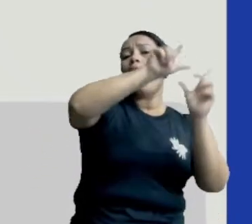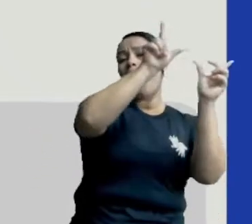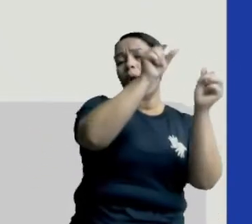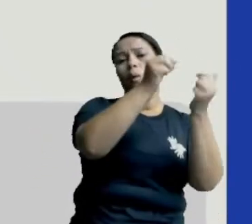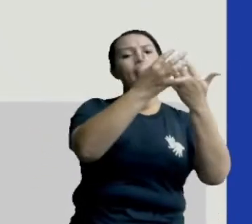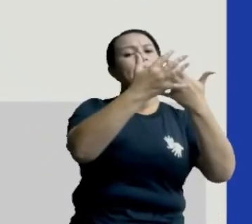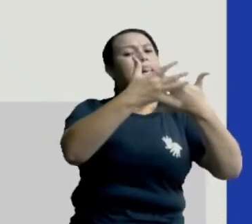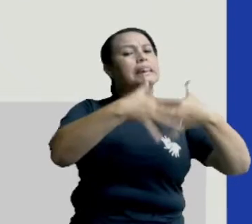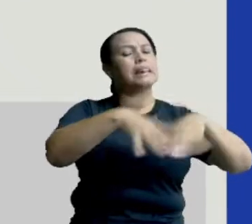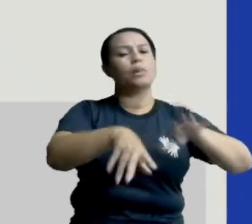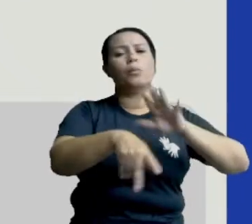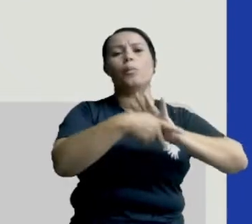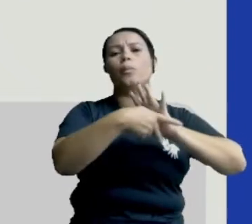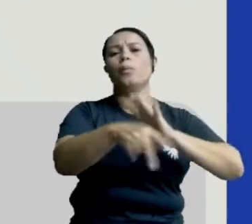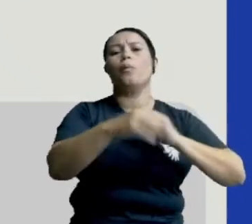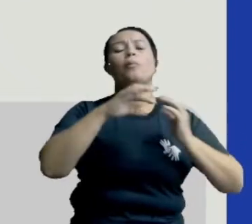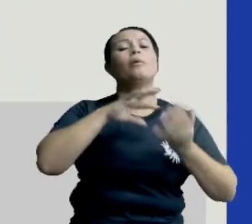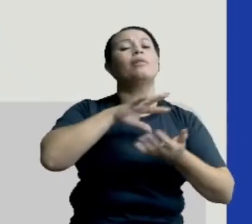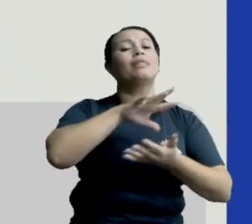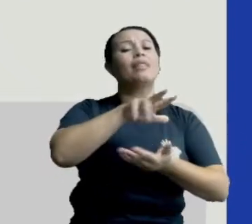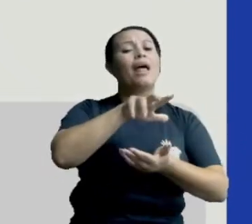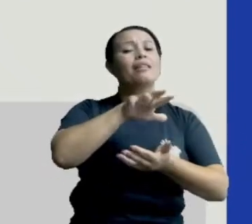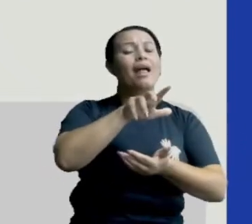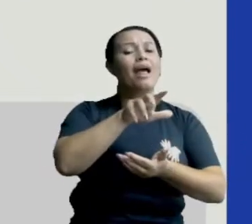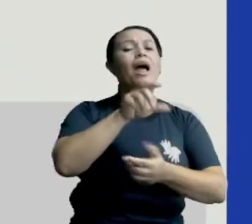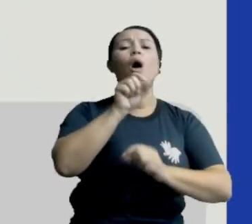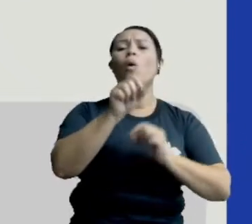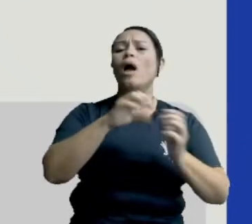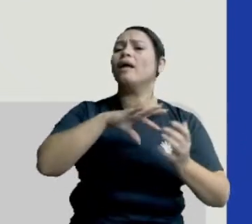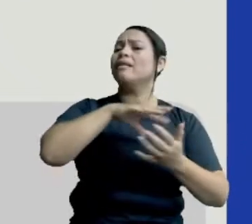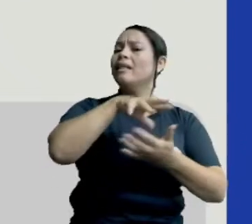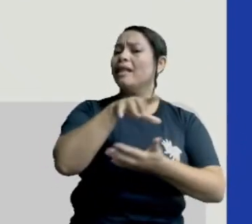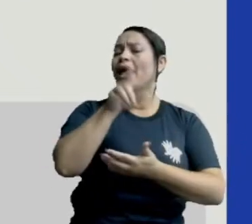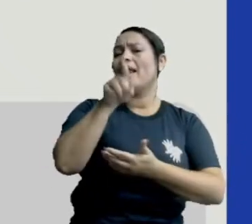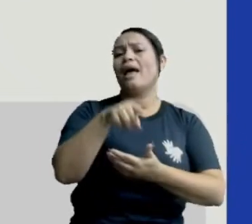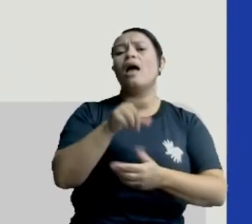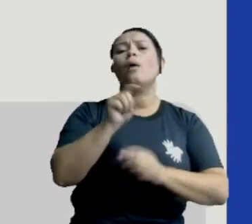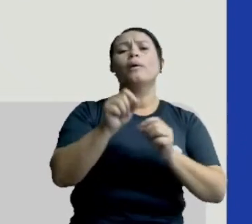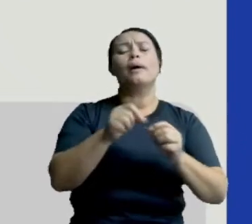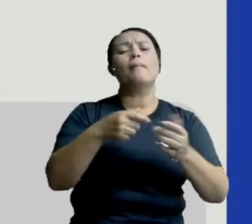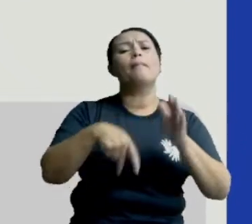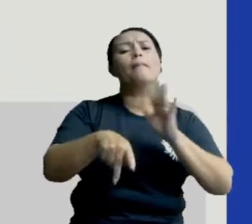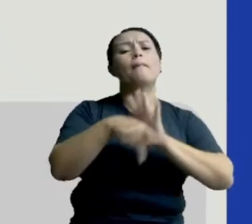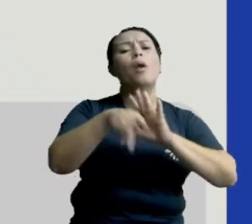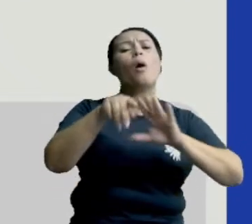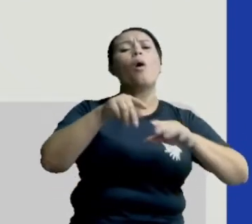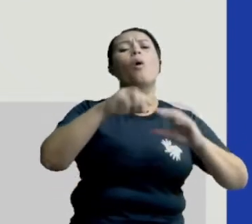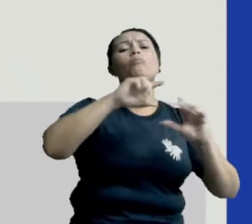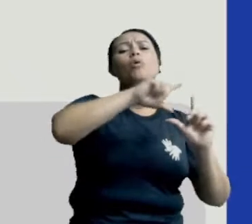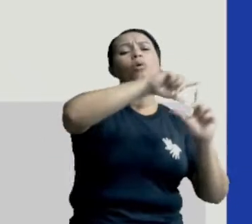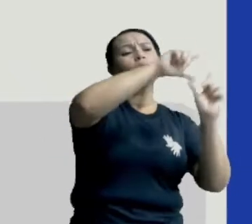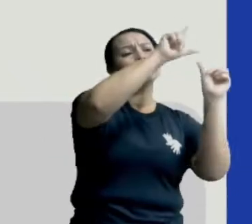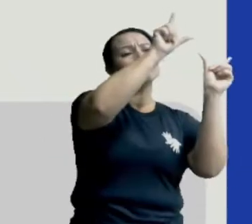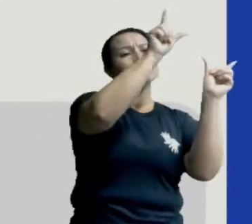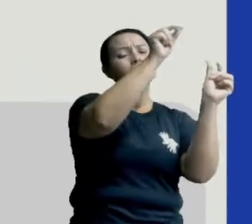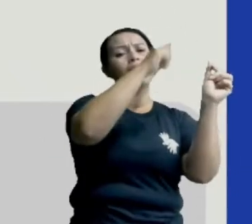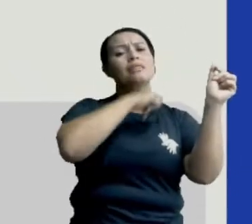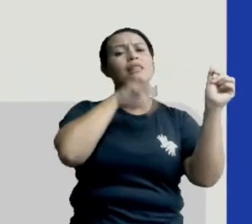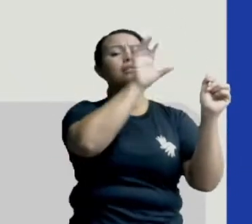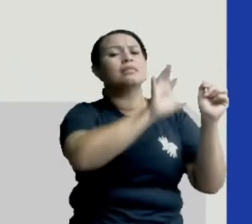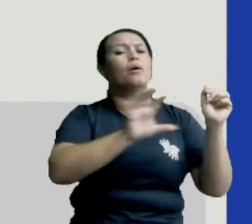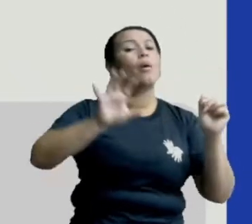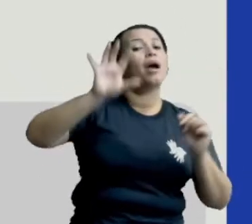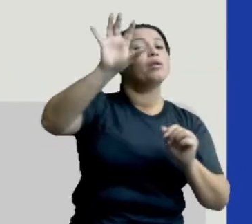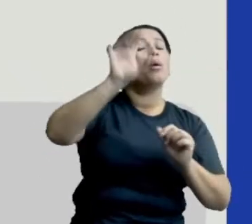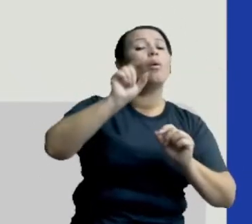da Terra. Isto quer dizer que ela é um corpo celeste que orbita ao redor do nosso planeta.